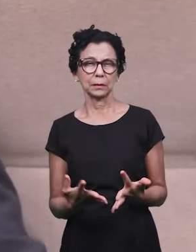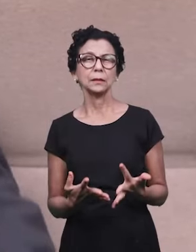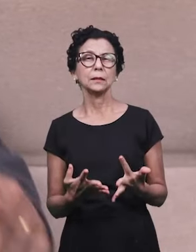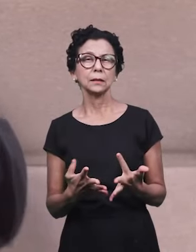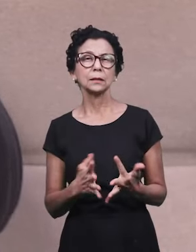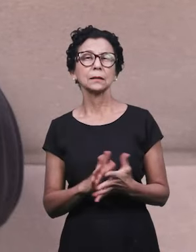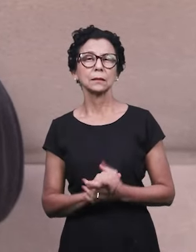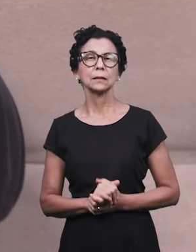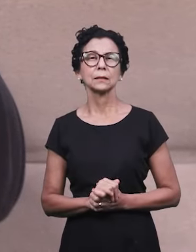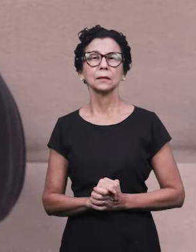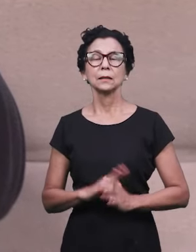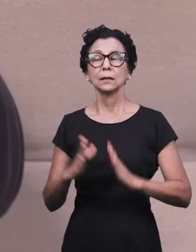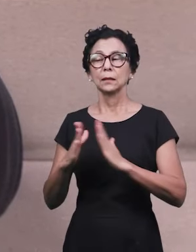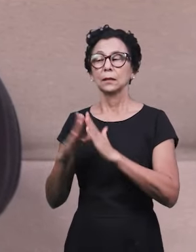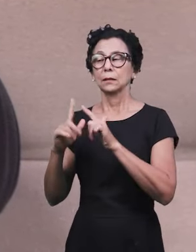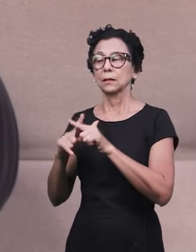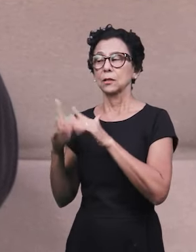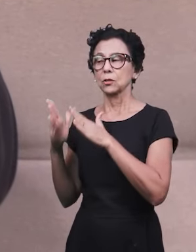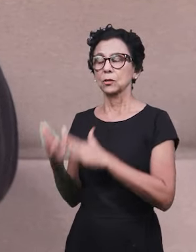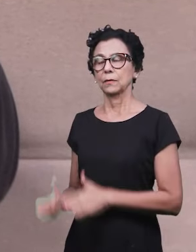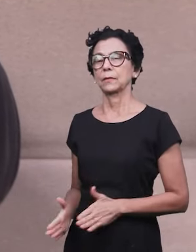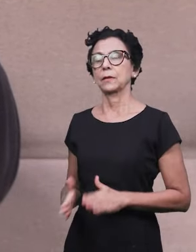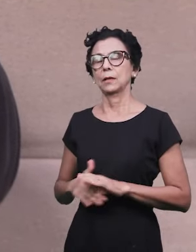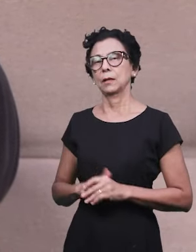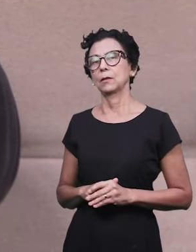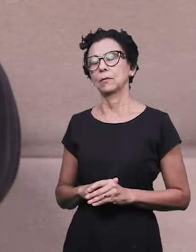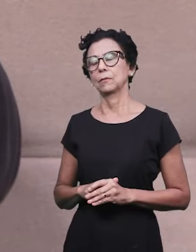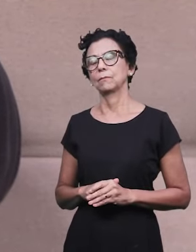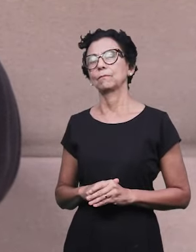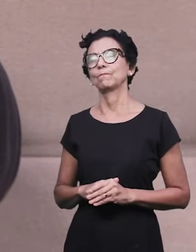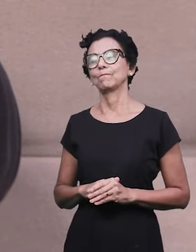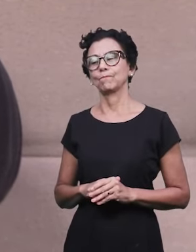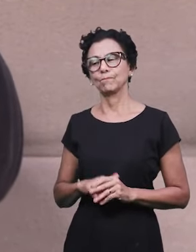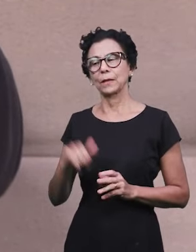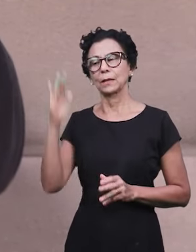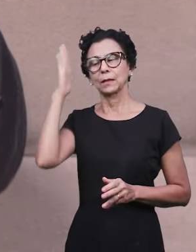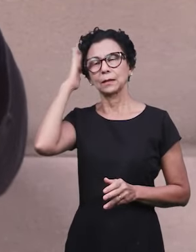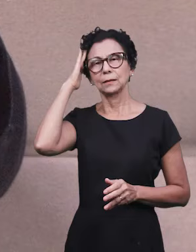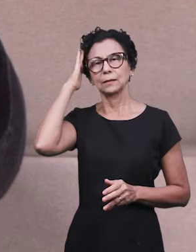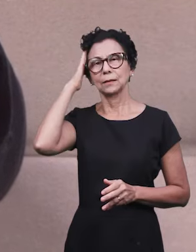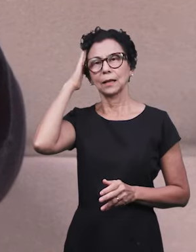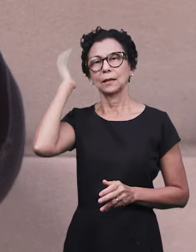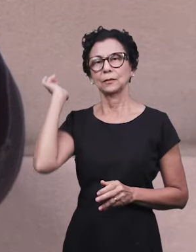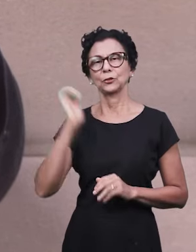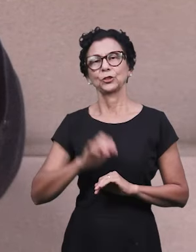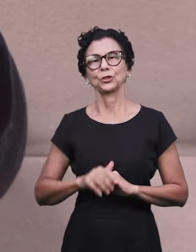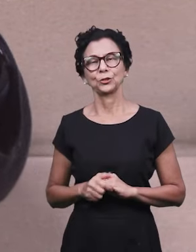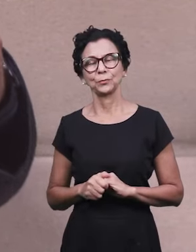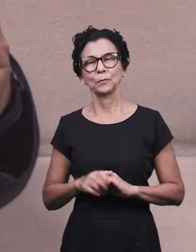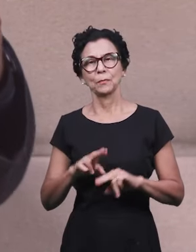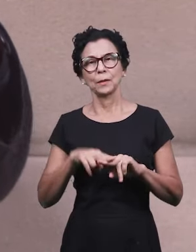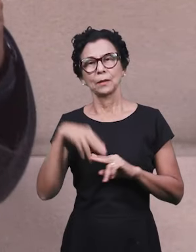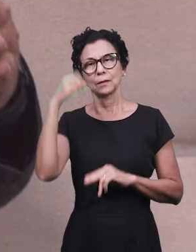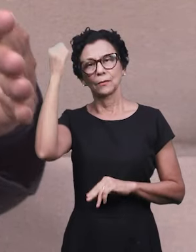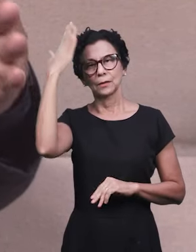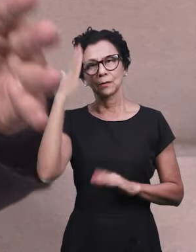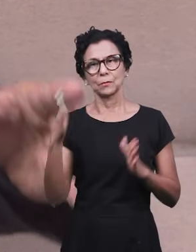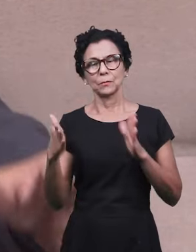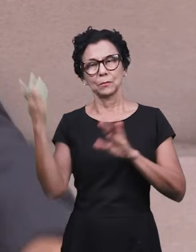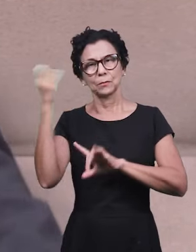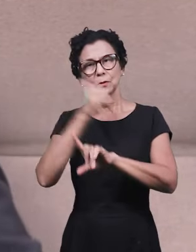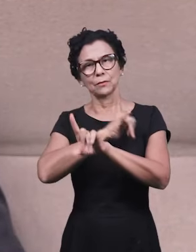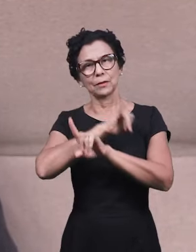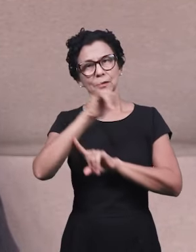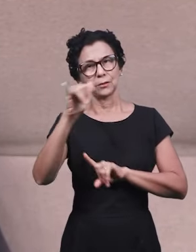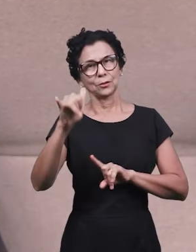ela discerne pela revelação e pela palavra o momento profético que